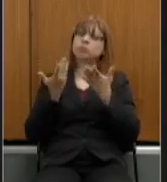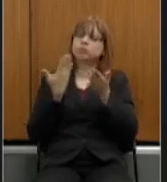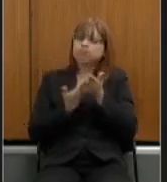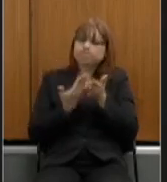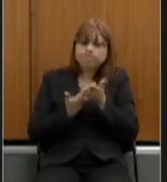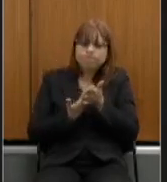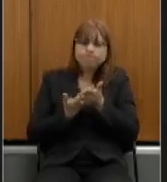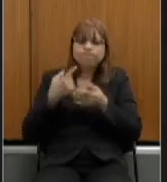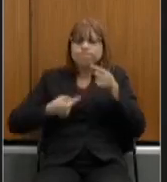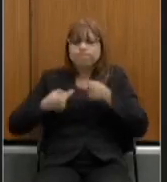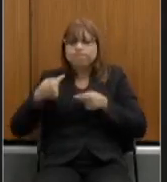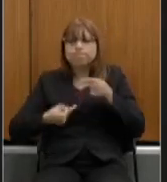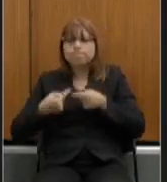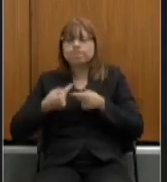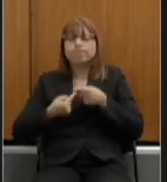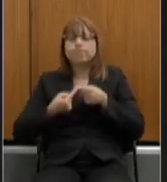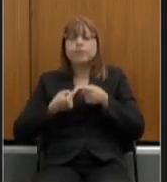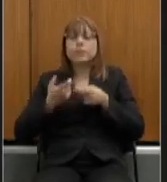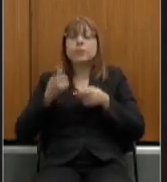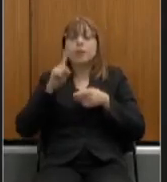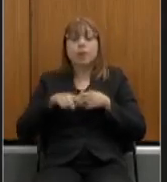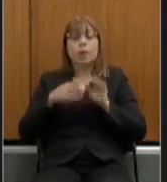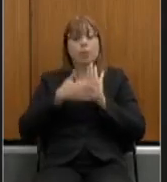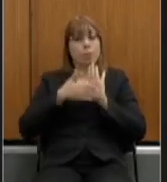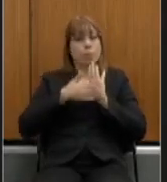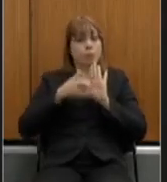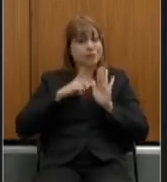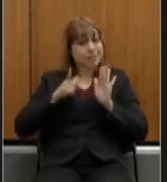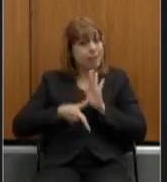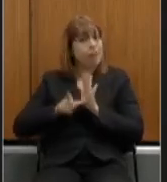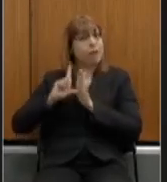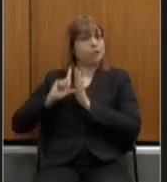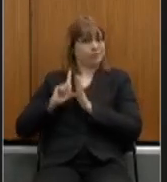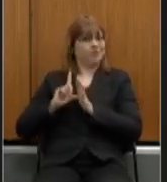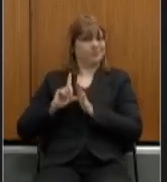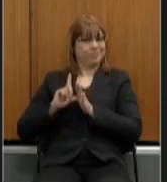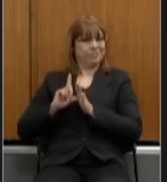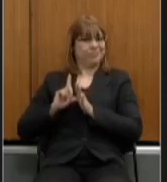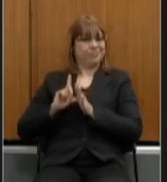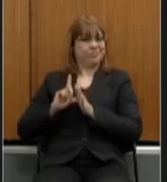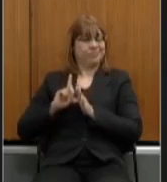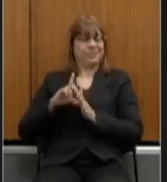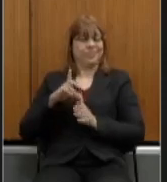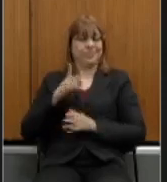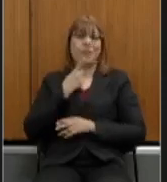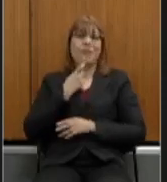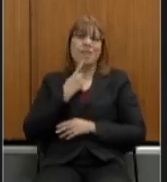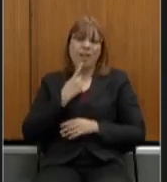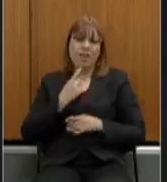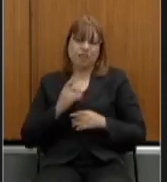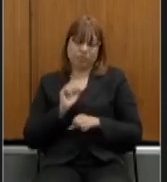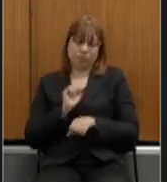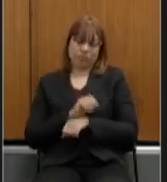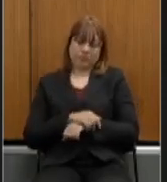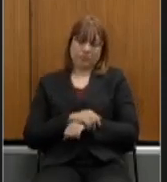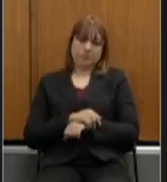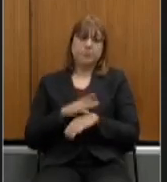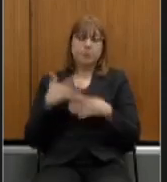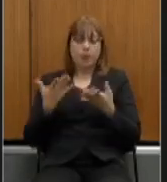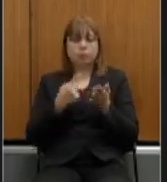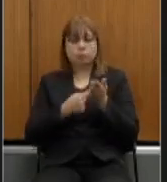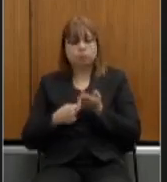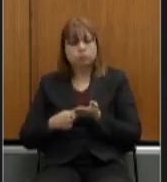sido propostos antes do recesso fizemos uma série de audiências públicas com secretários de estados presentes